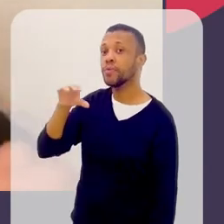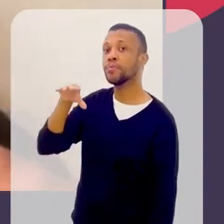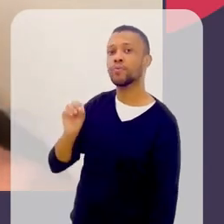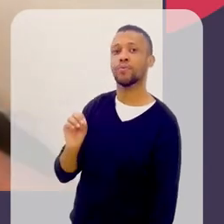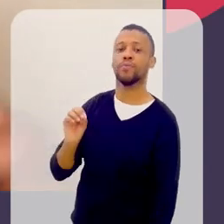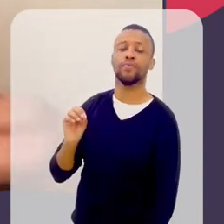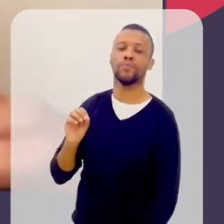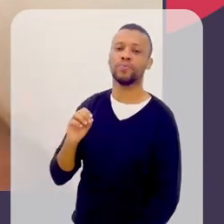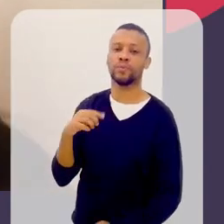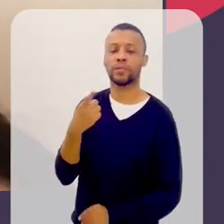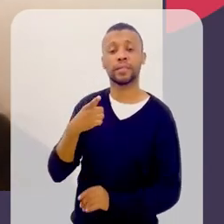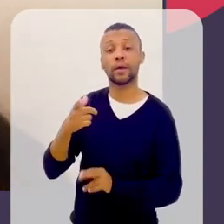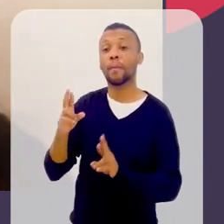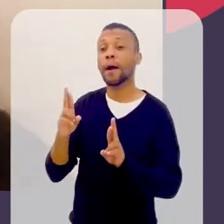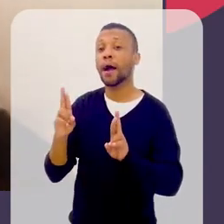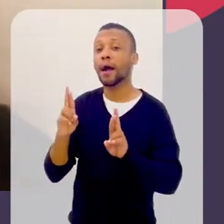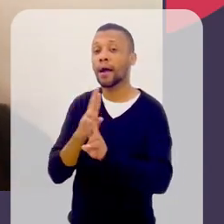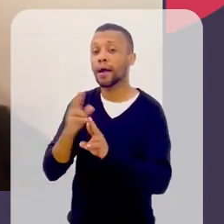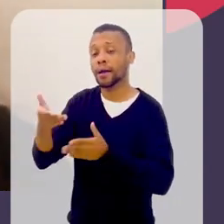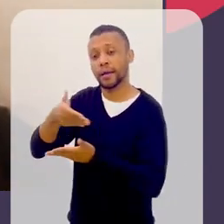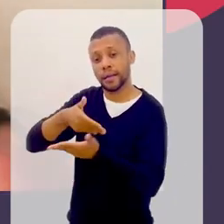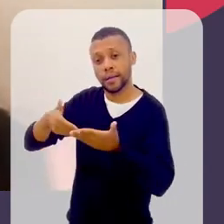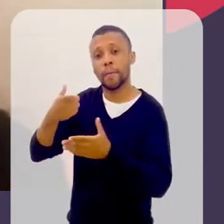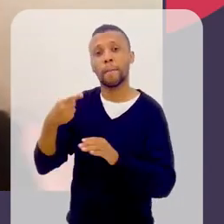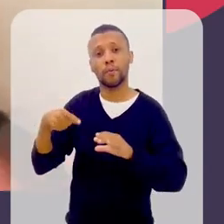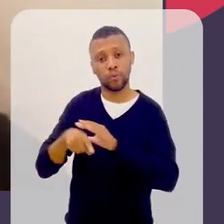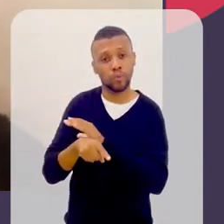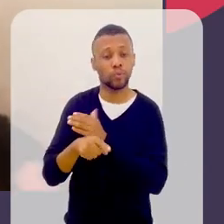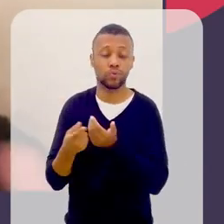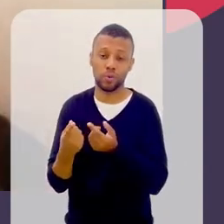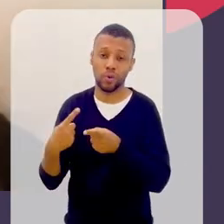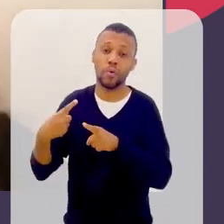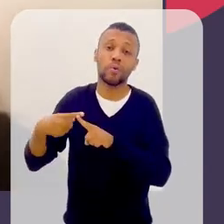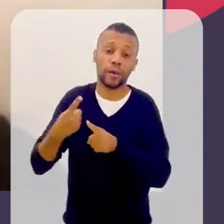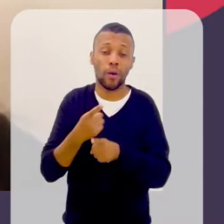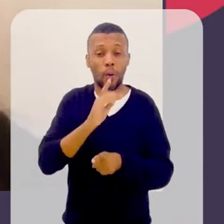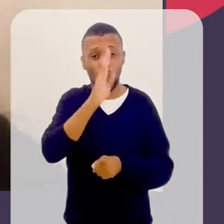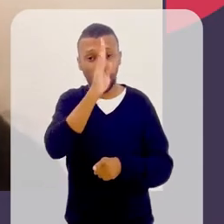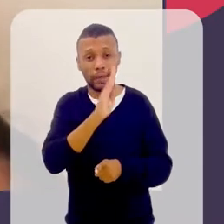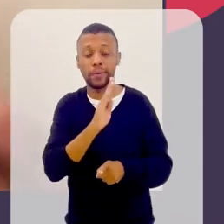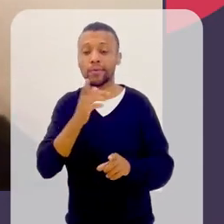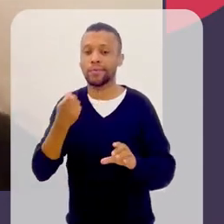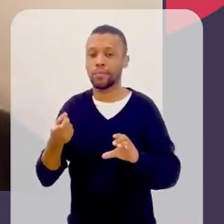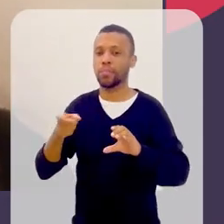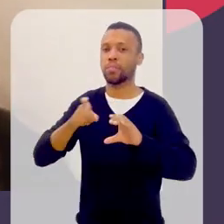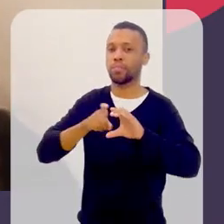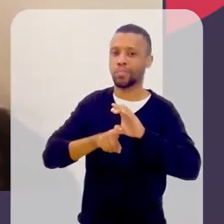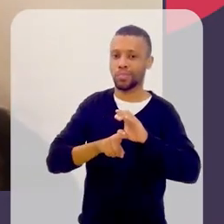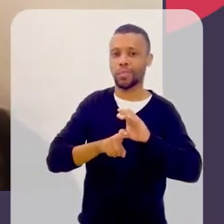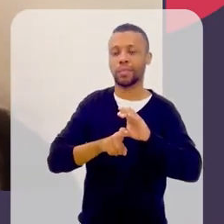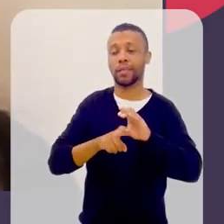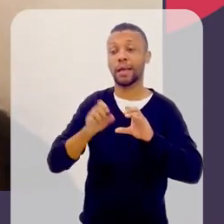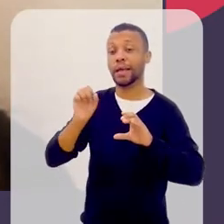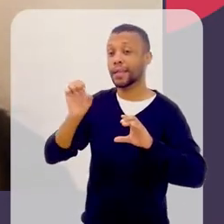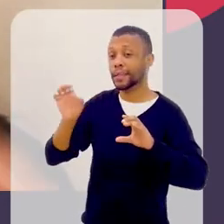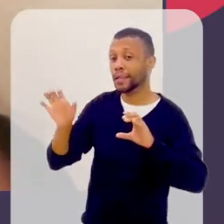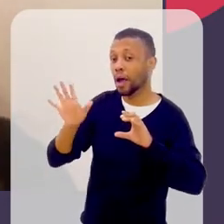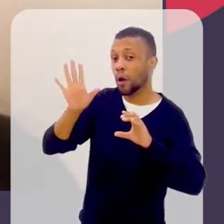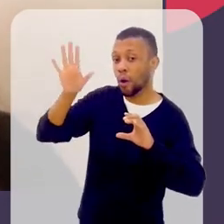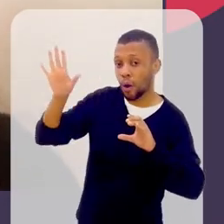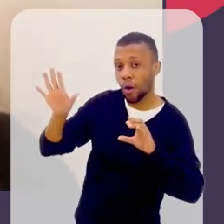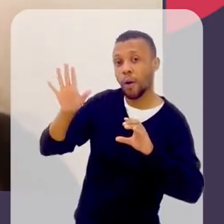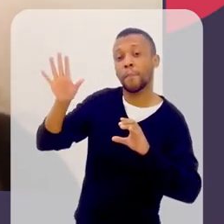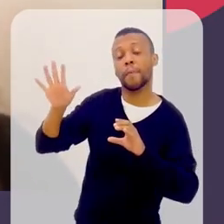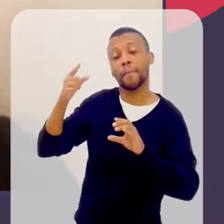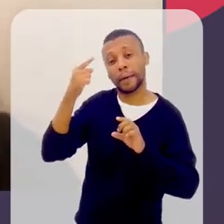uma relação muito profunda, não só pelo fato do Brasil ter sido colônia da Europa, né? Mas porque as